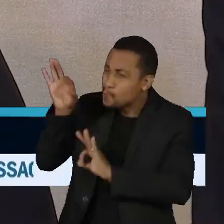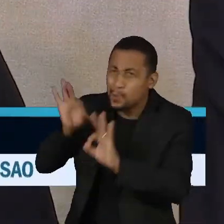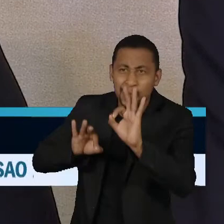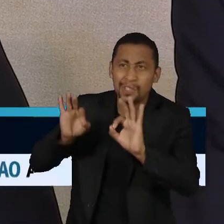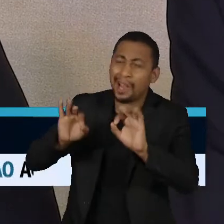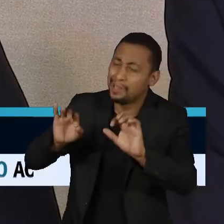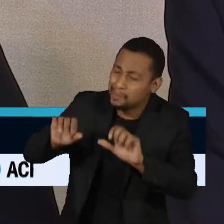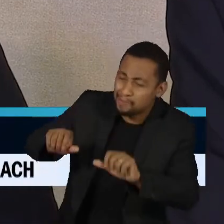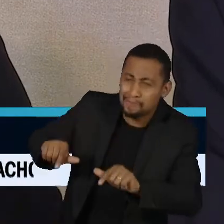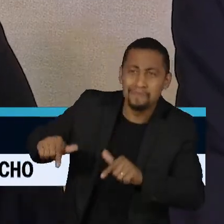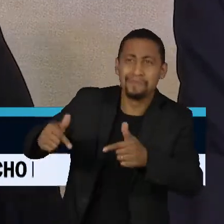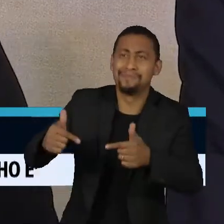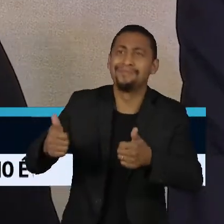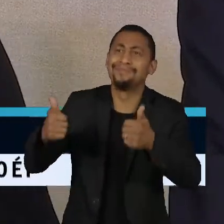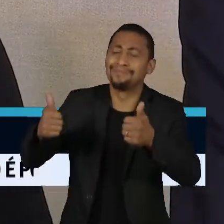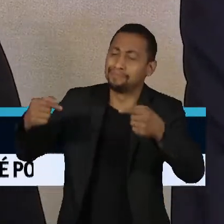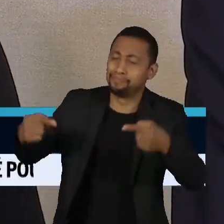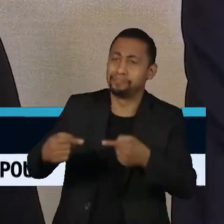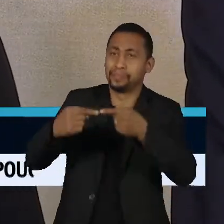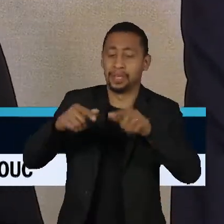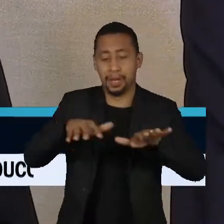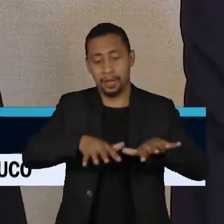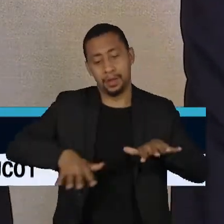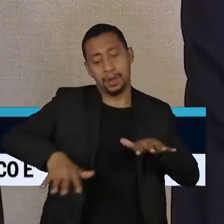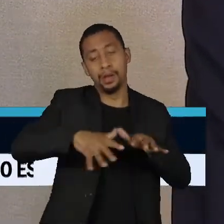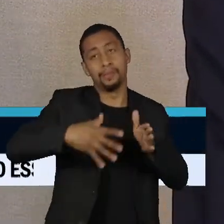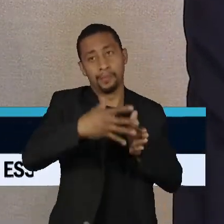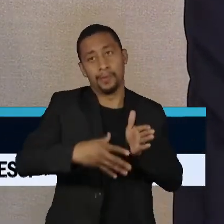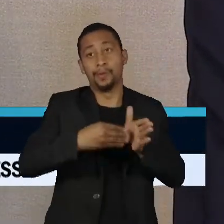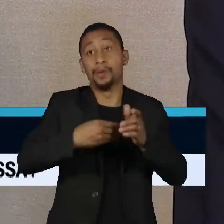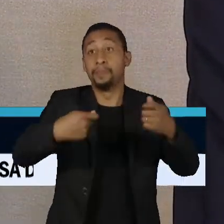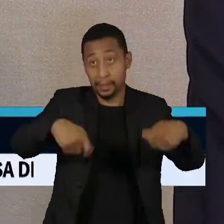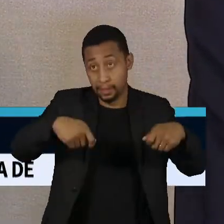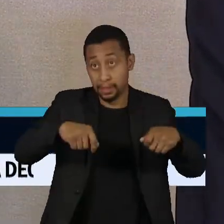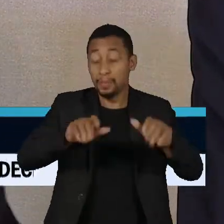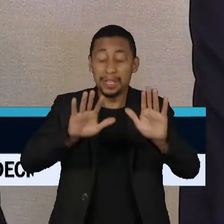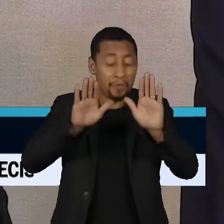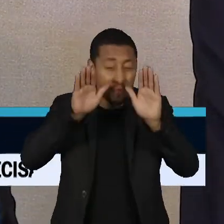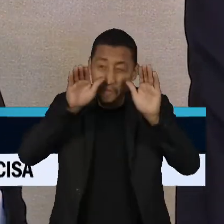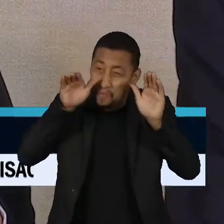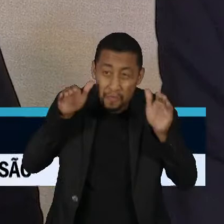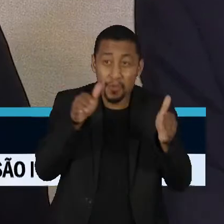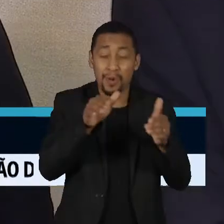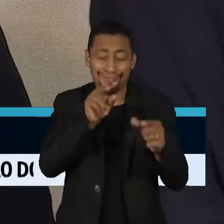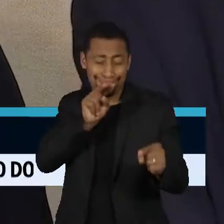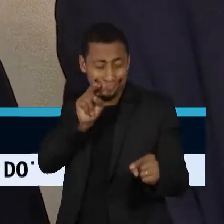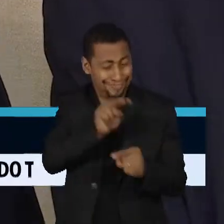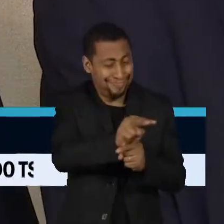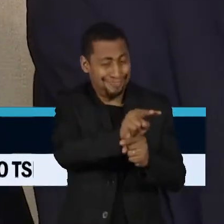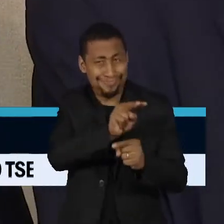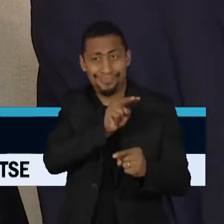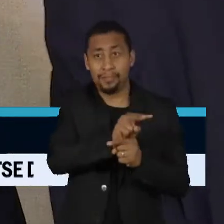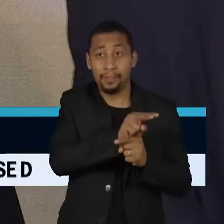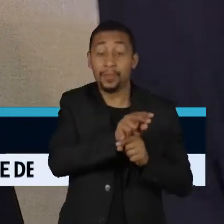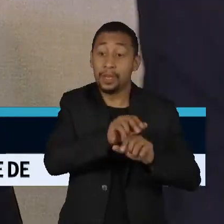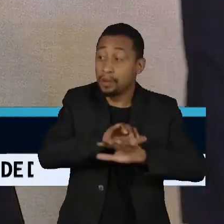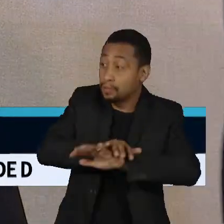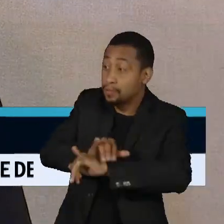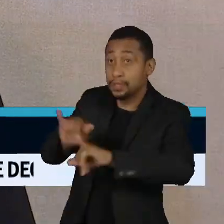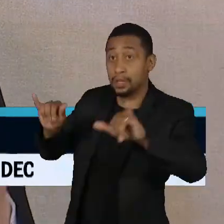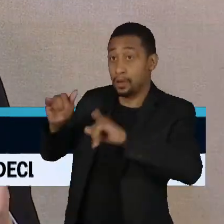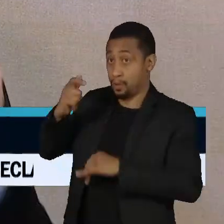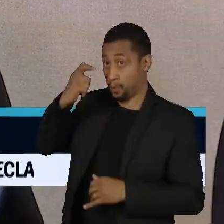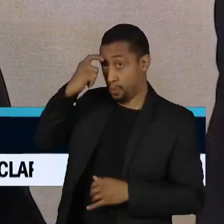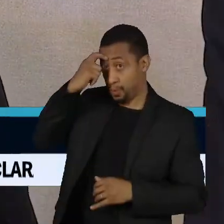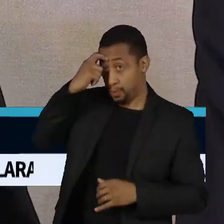da integração regional, mas também um foco na preservação ambiental, a consciência de que você não mantém a floresta em pé